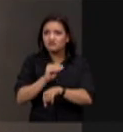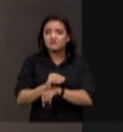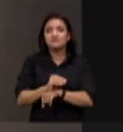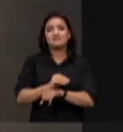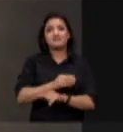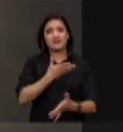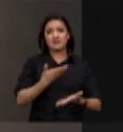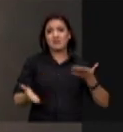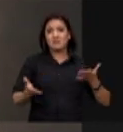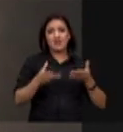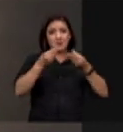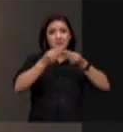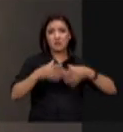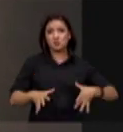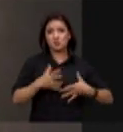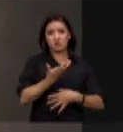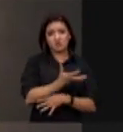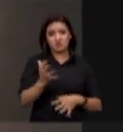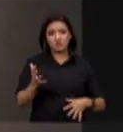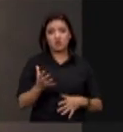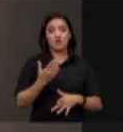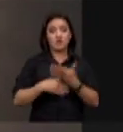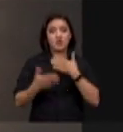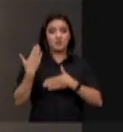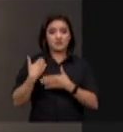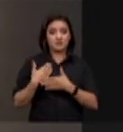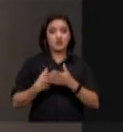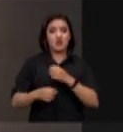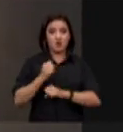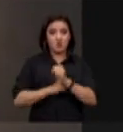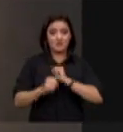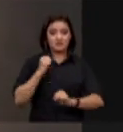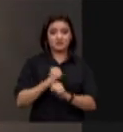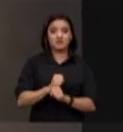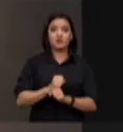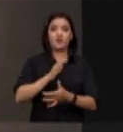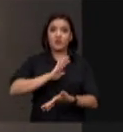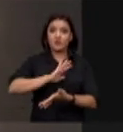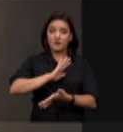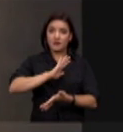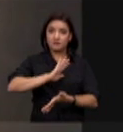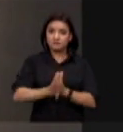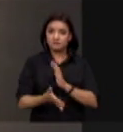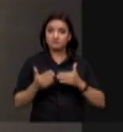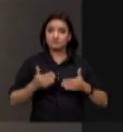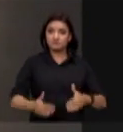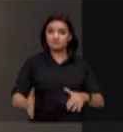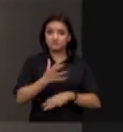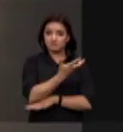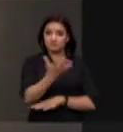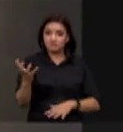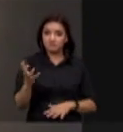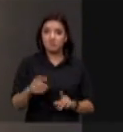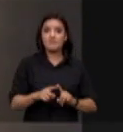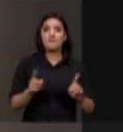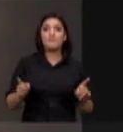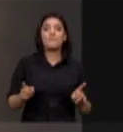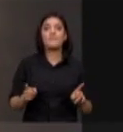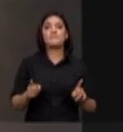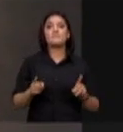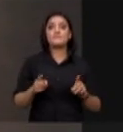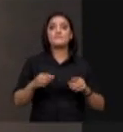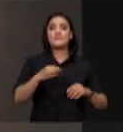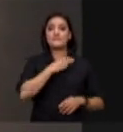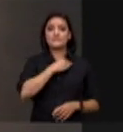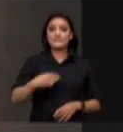Ministério do Meio Ambiente no início do ano passado, não conseguiram. Mas enfraqueceram muito a política ambiental brasileira. O ministro Salles está trabalhando